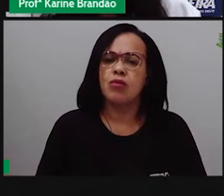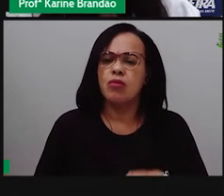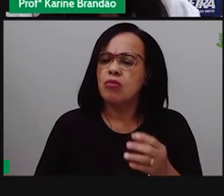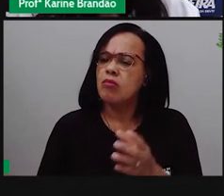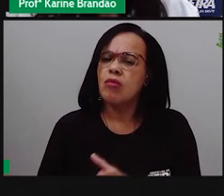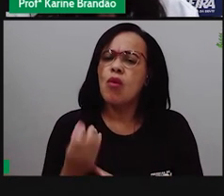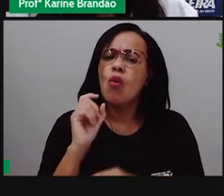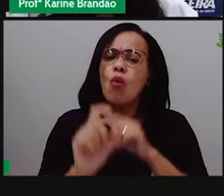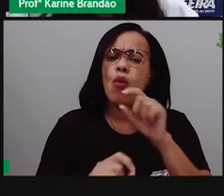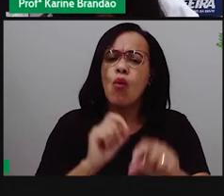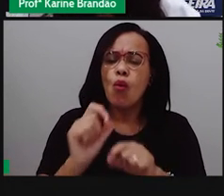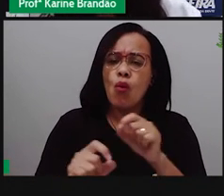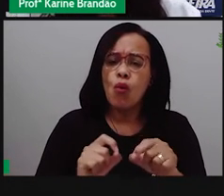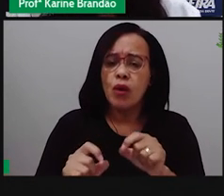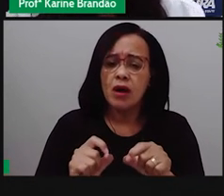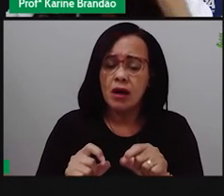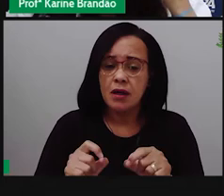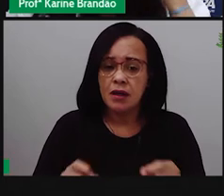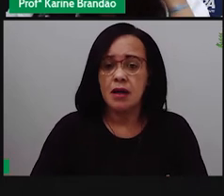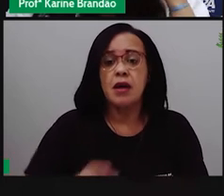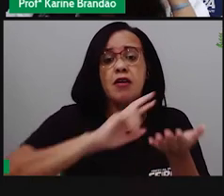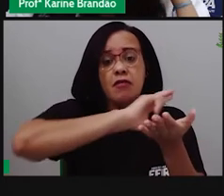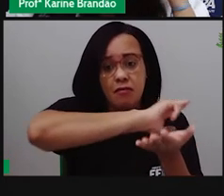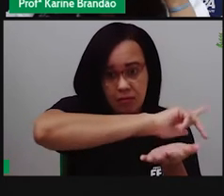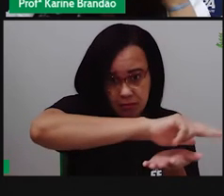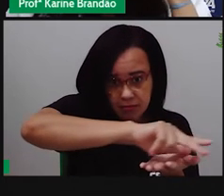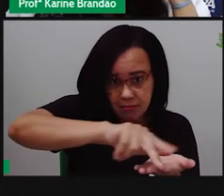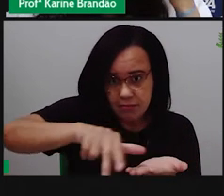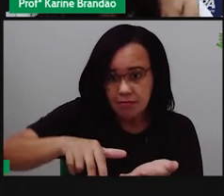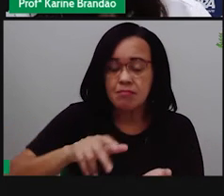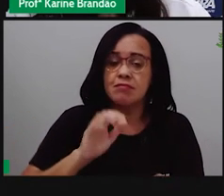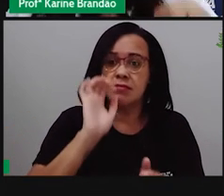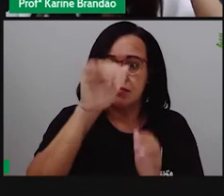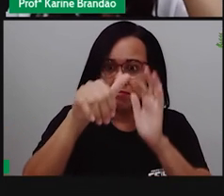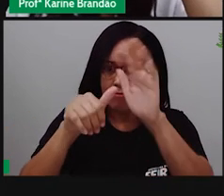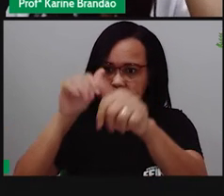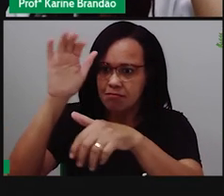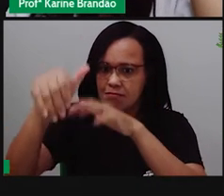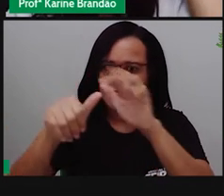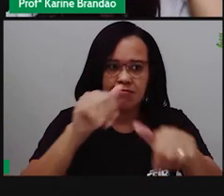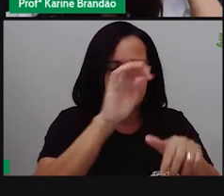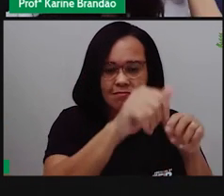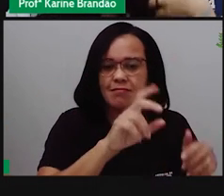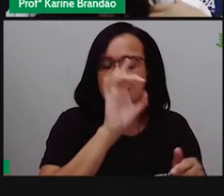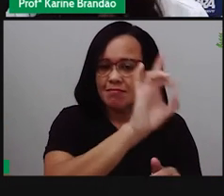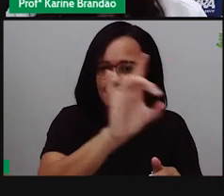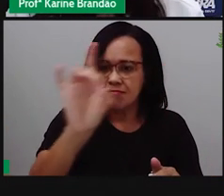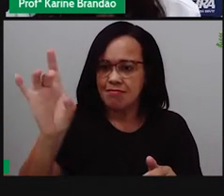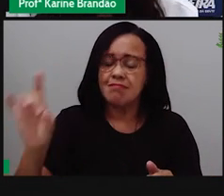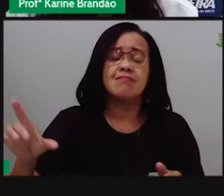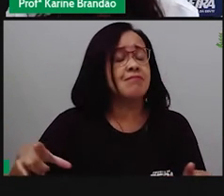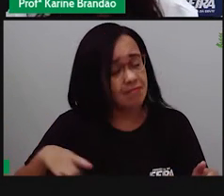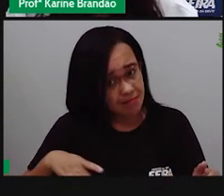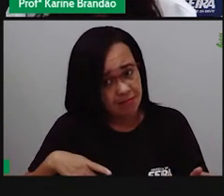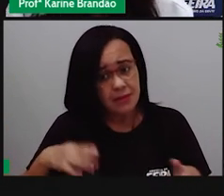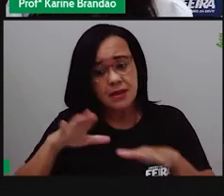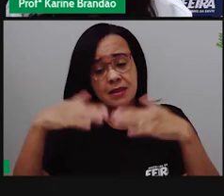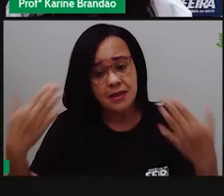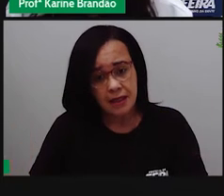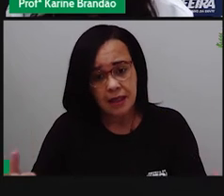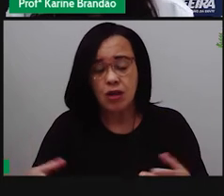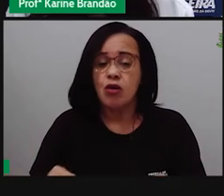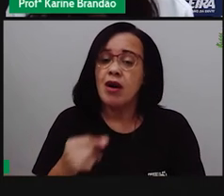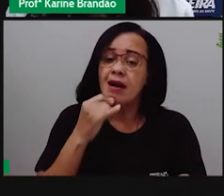intra-específica dentro da nossa espécie. É o mesmo que a gente consegue observar para o milho, né? Existem mais de 200